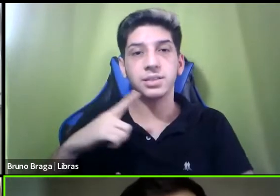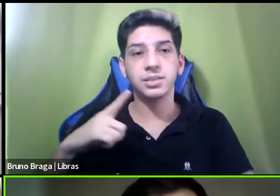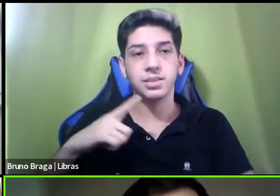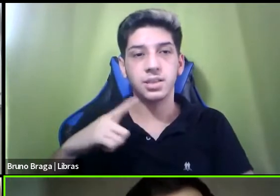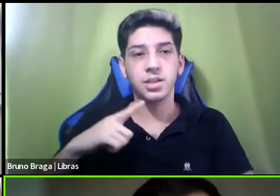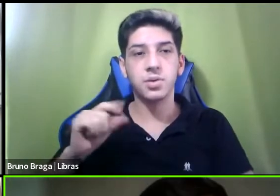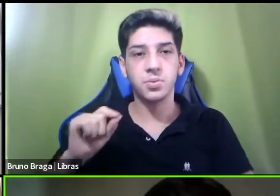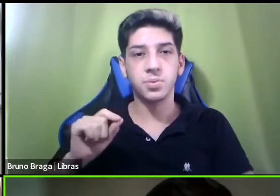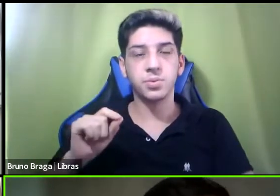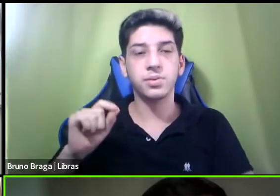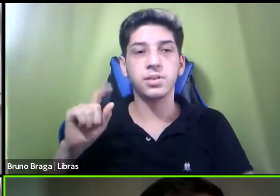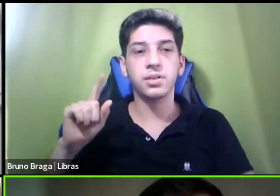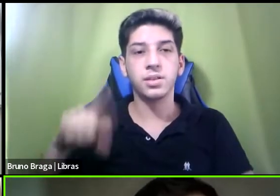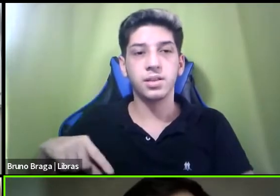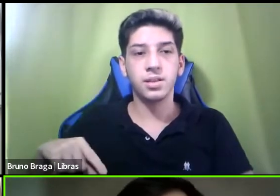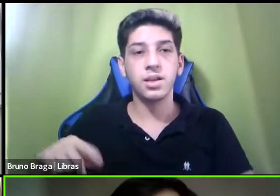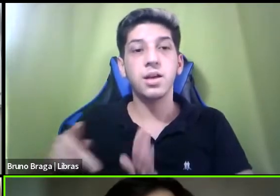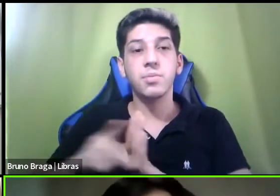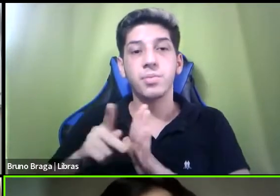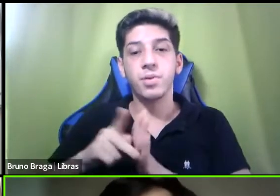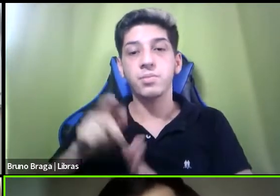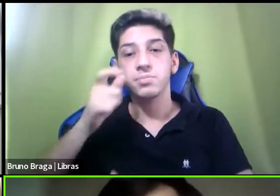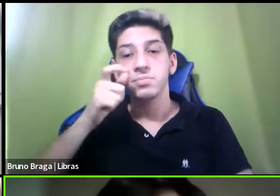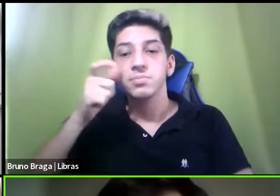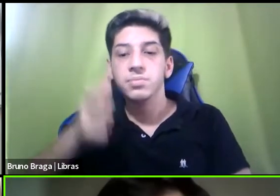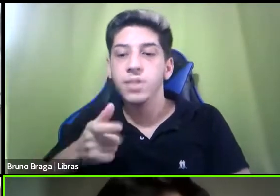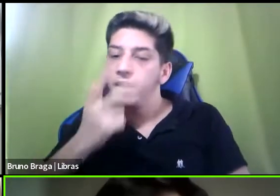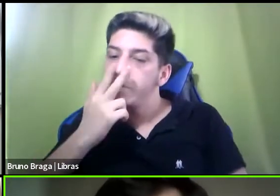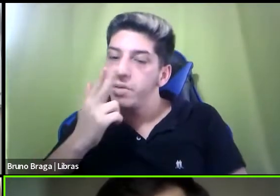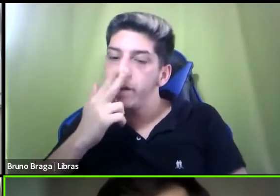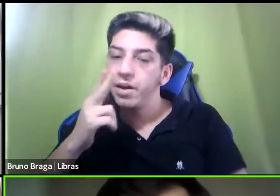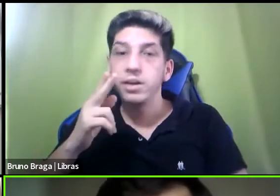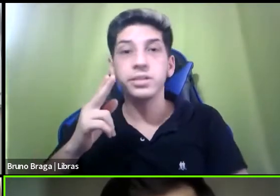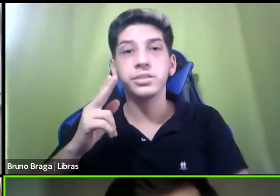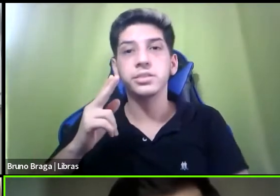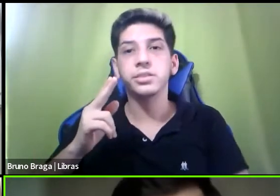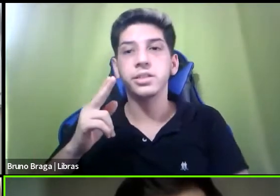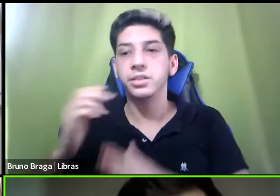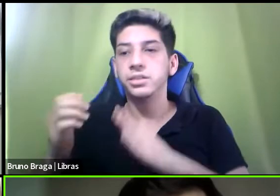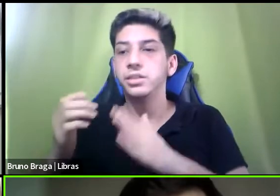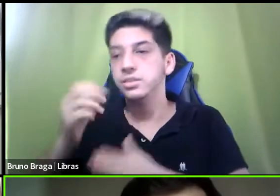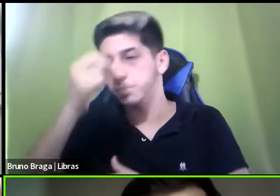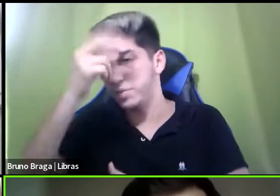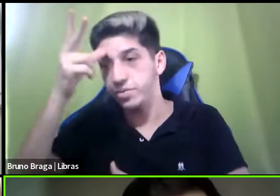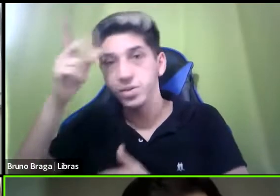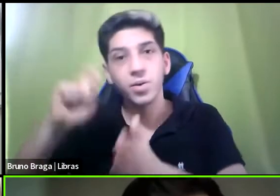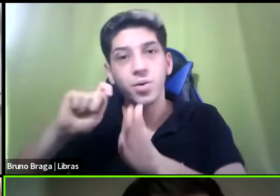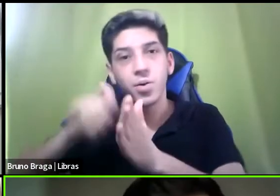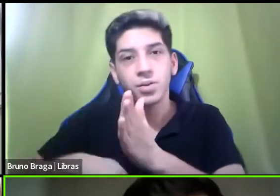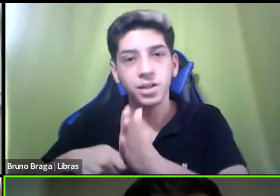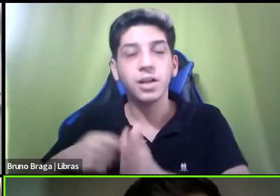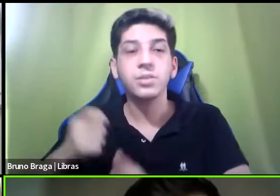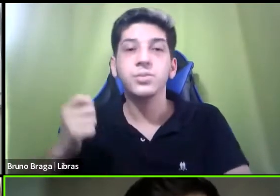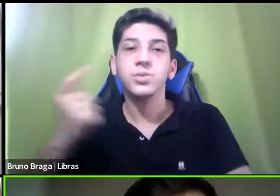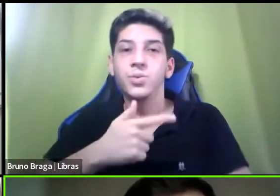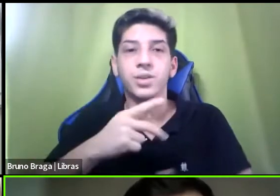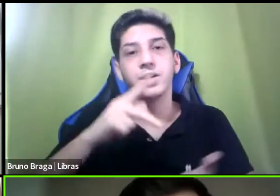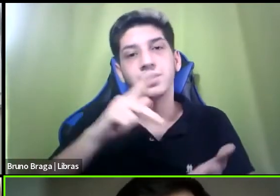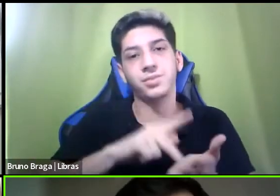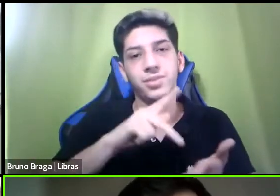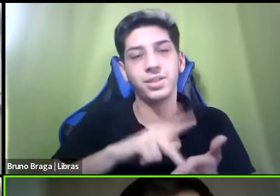atendem muito mais ao interesse digamos das contratantes que são as prefeituras do que necessariamente